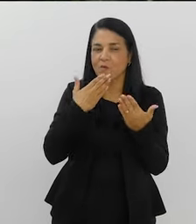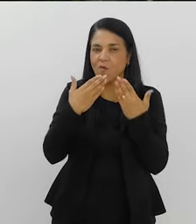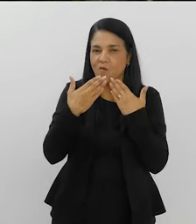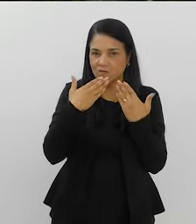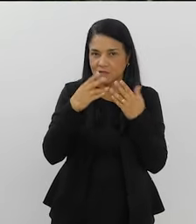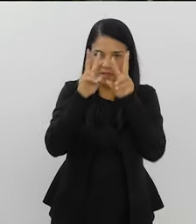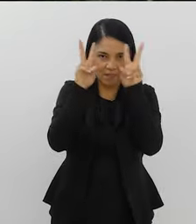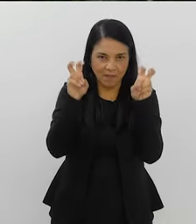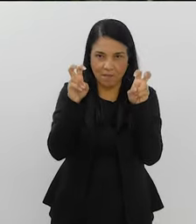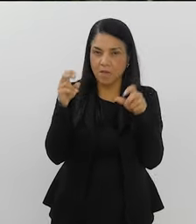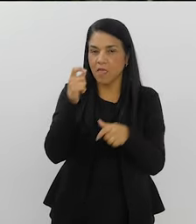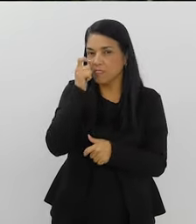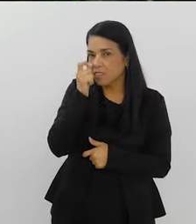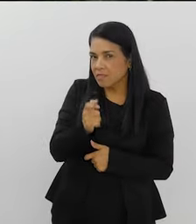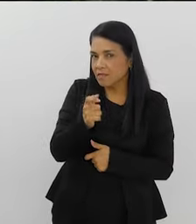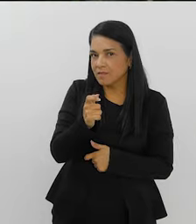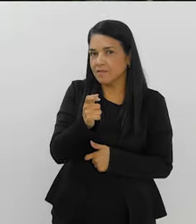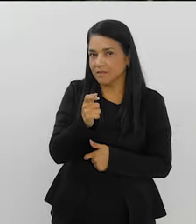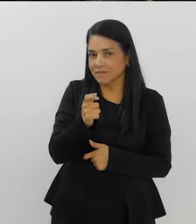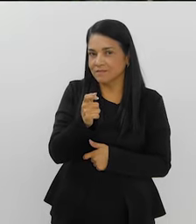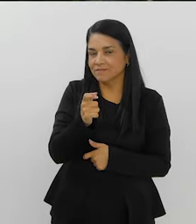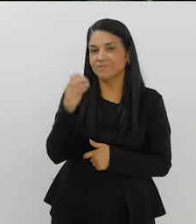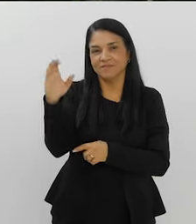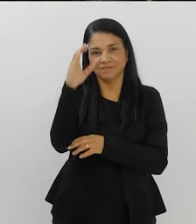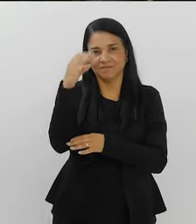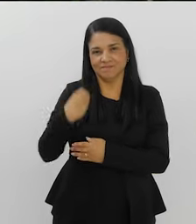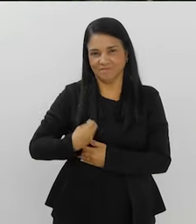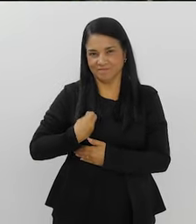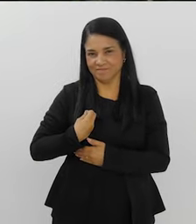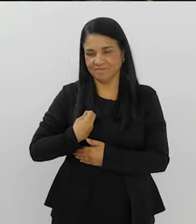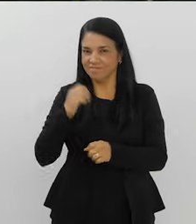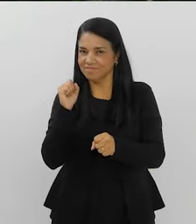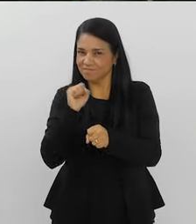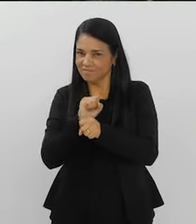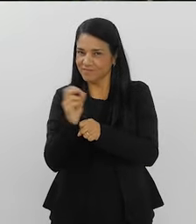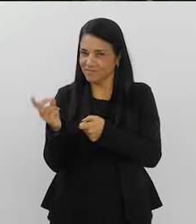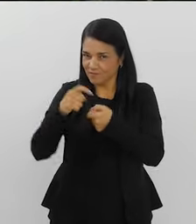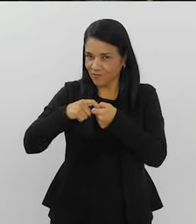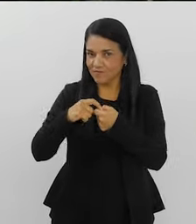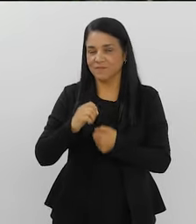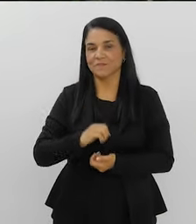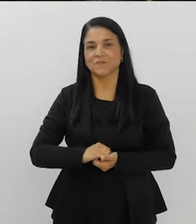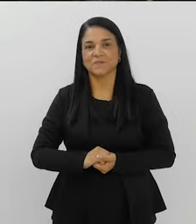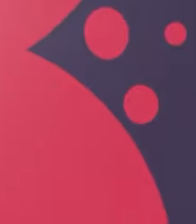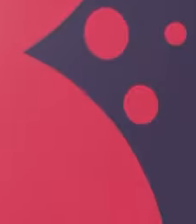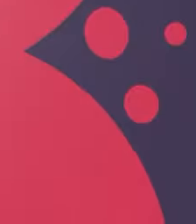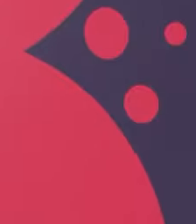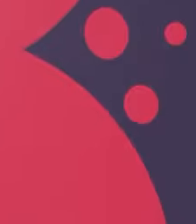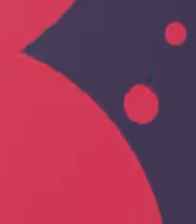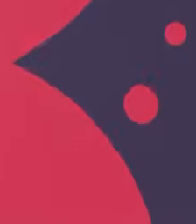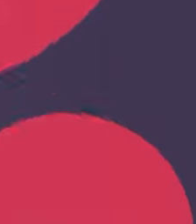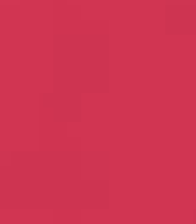vai voltar a conversar sobre esse assunto que está super interessante. Ciência e Existência volta já, já. Não sai daí.